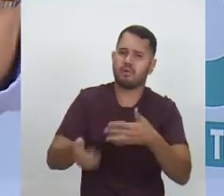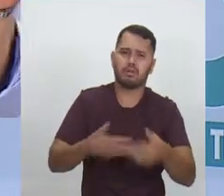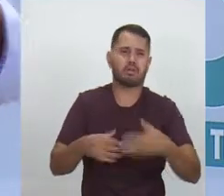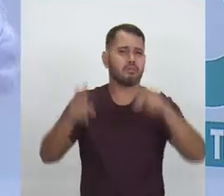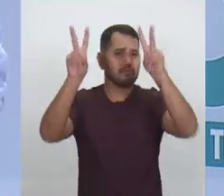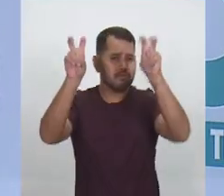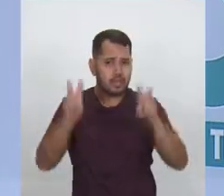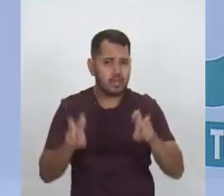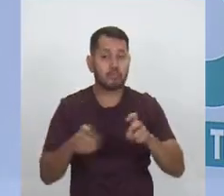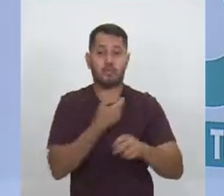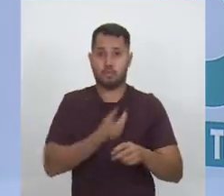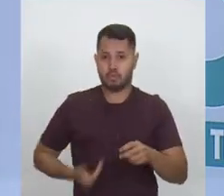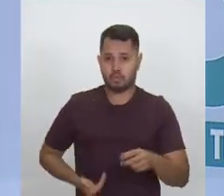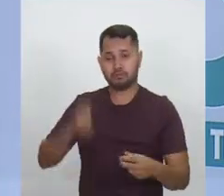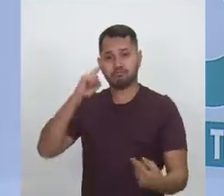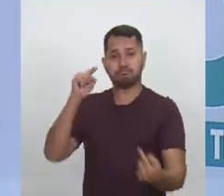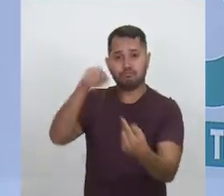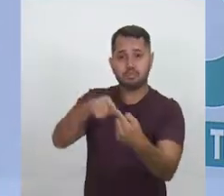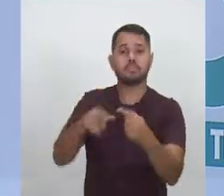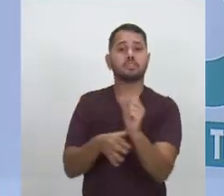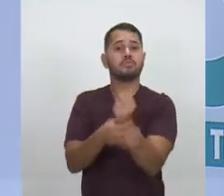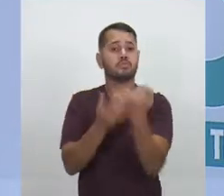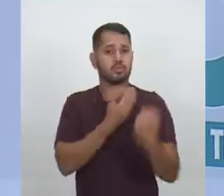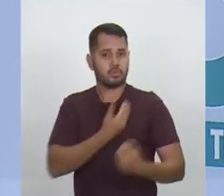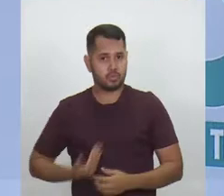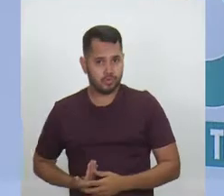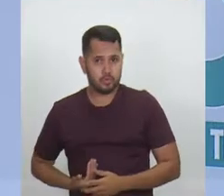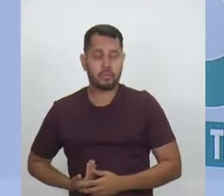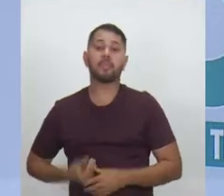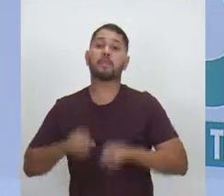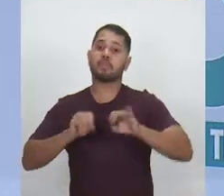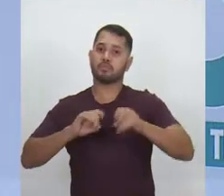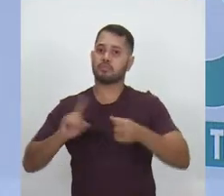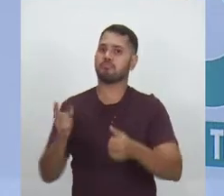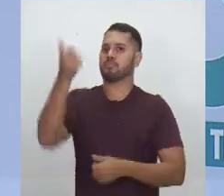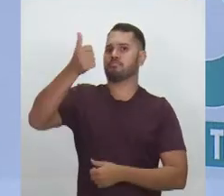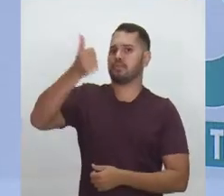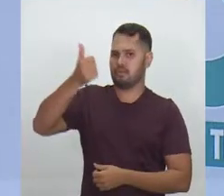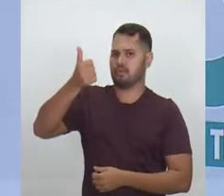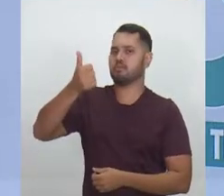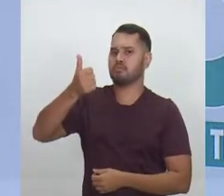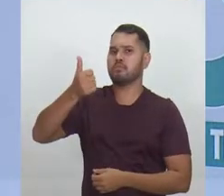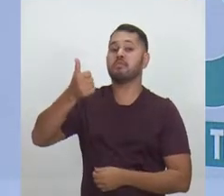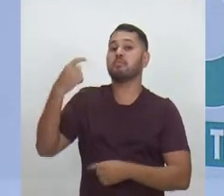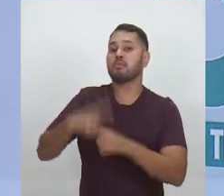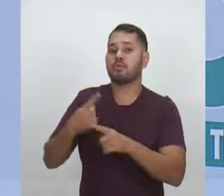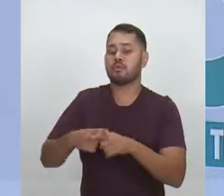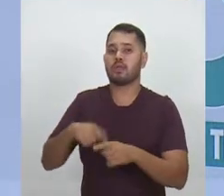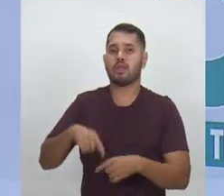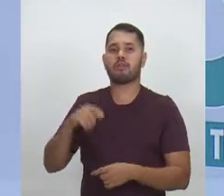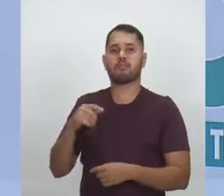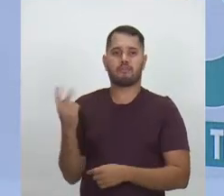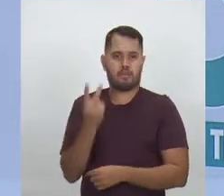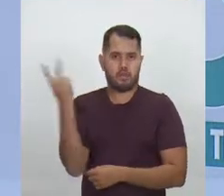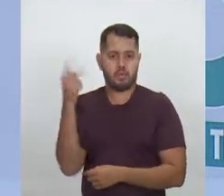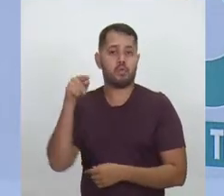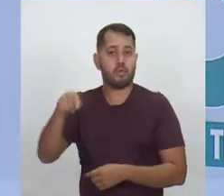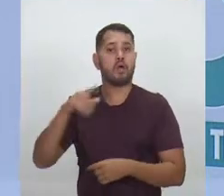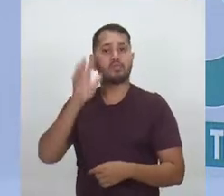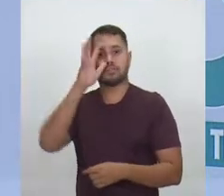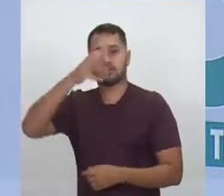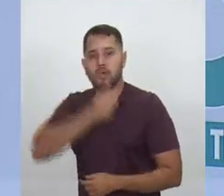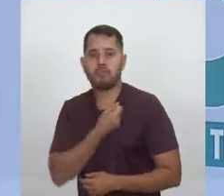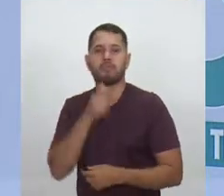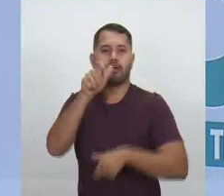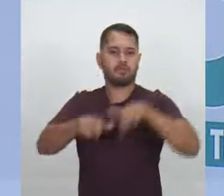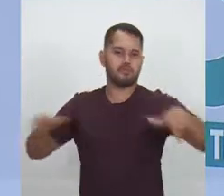fosse fazer o governo, em relação à segurança pública, a educação estará em primeiro lugar. Porque a vantagem é você salvar o